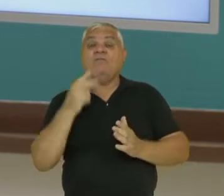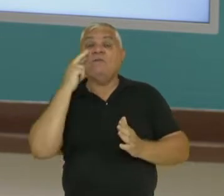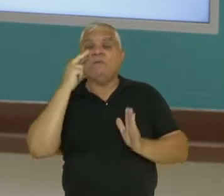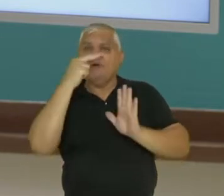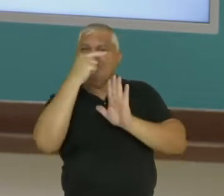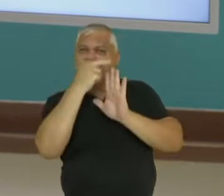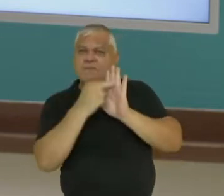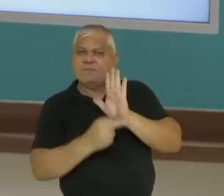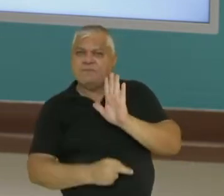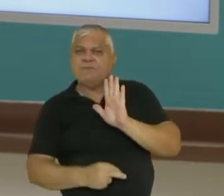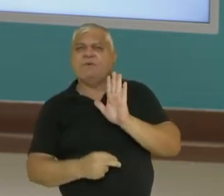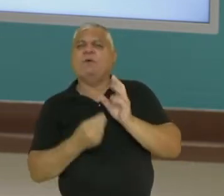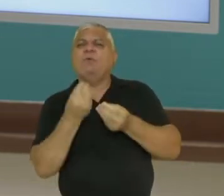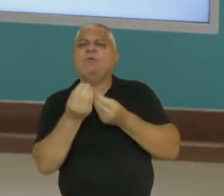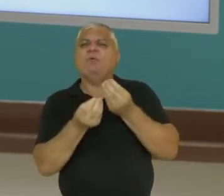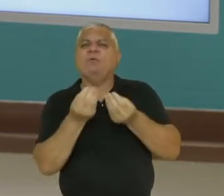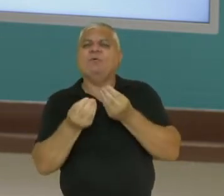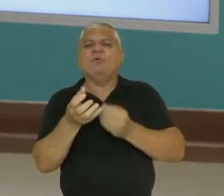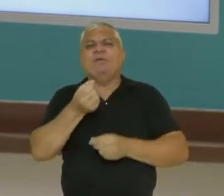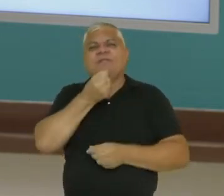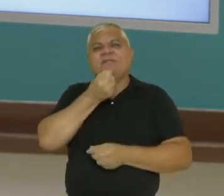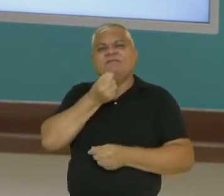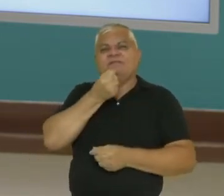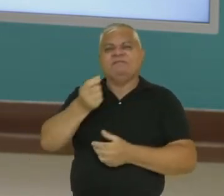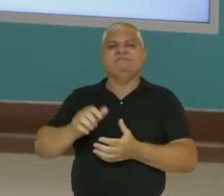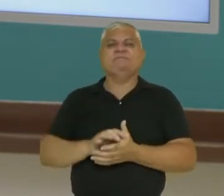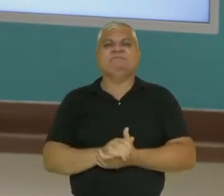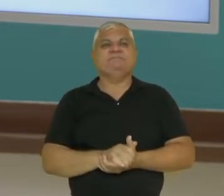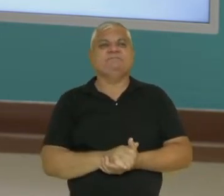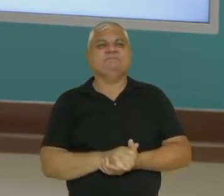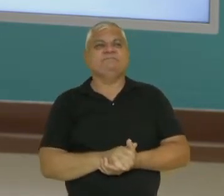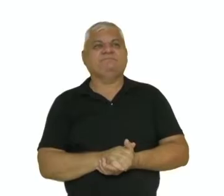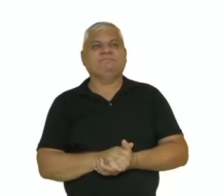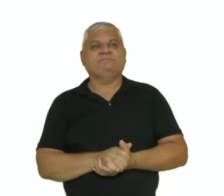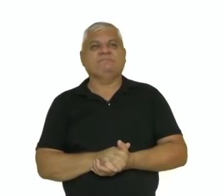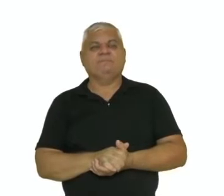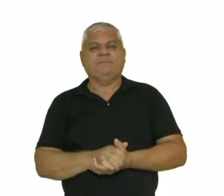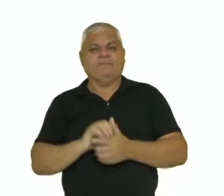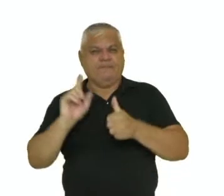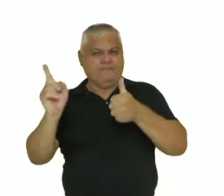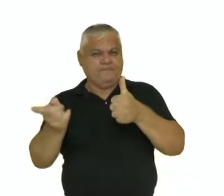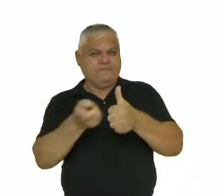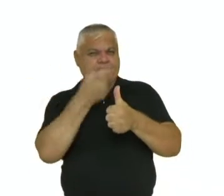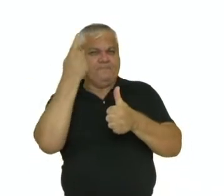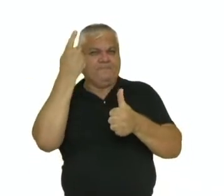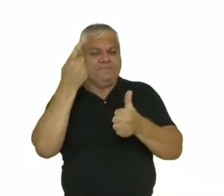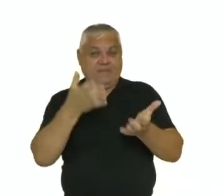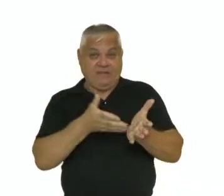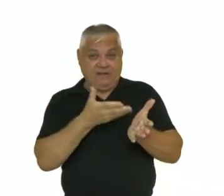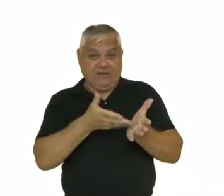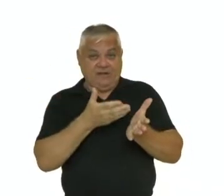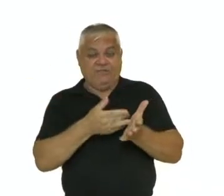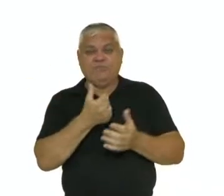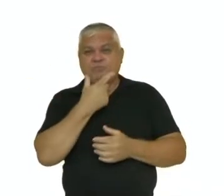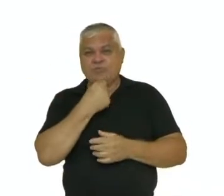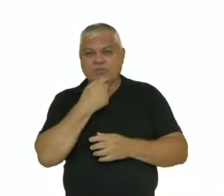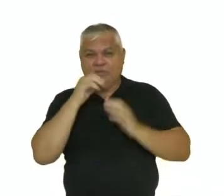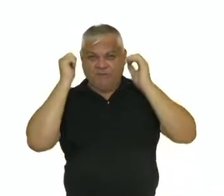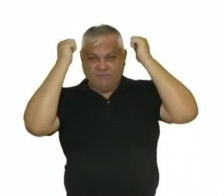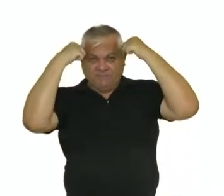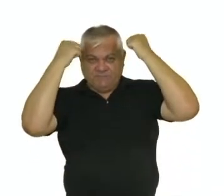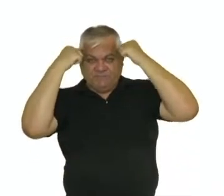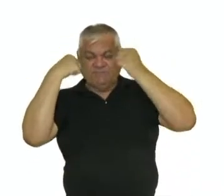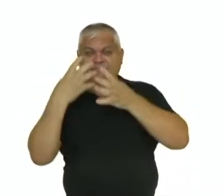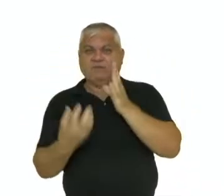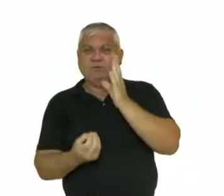o trecho, então, desta entrevista. O primeiro livro do Menino Maluquinho foi lançado em